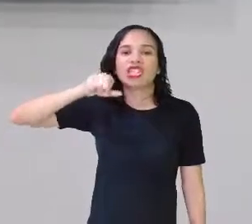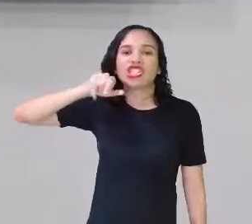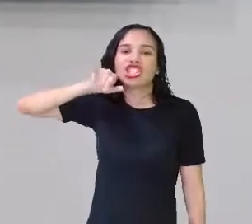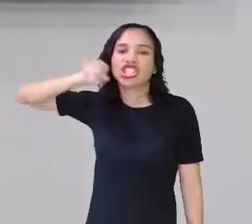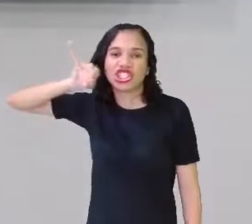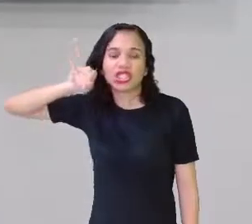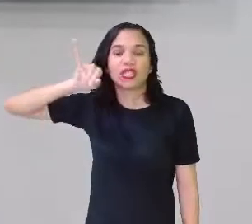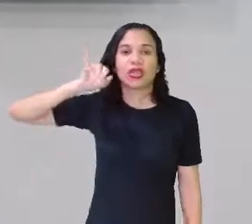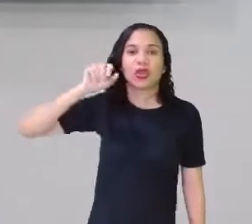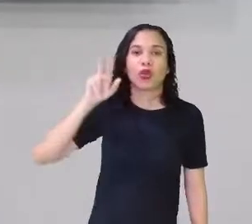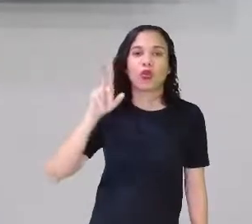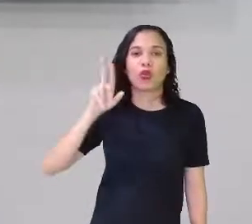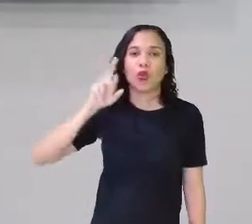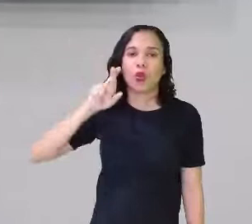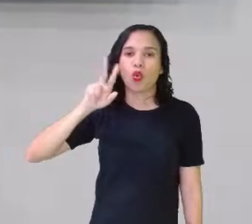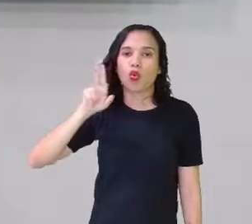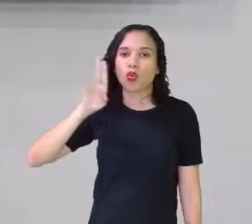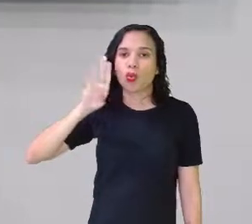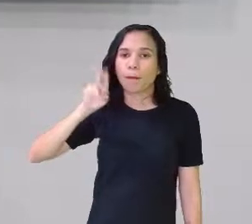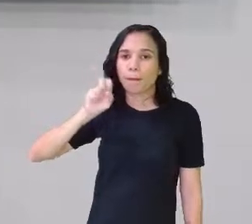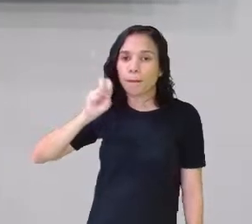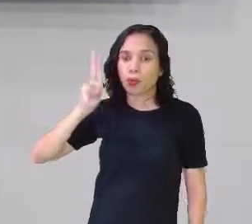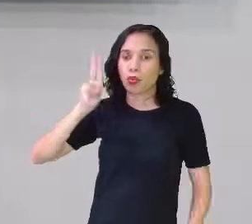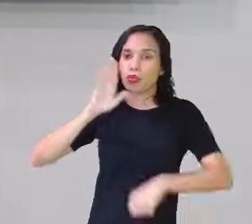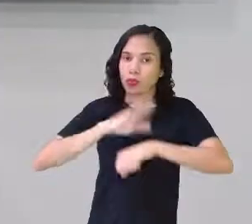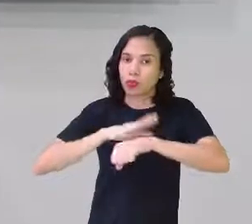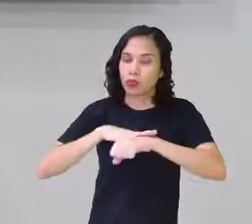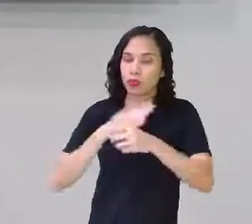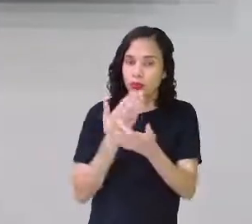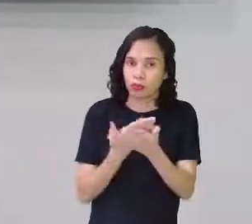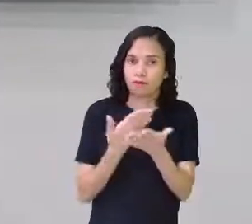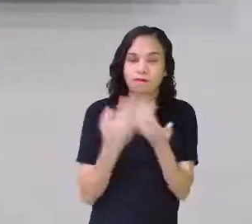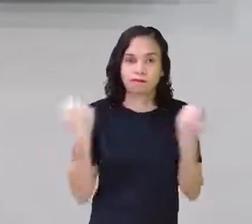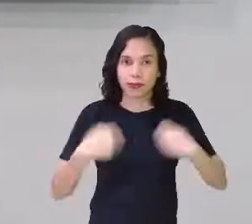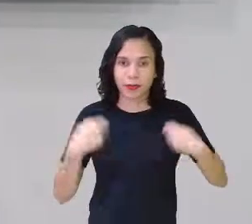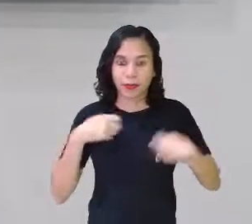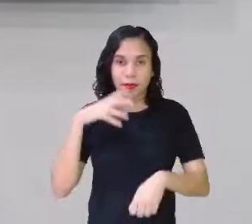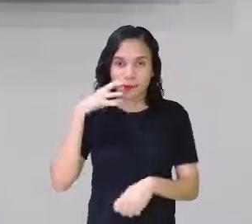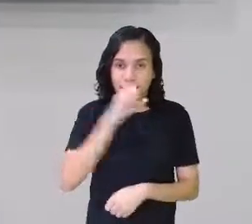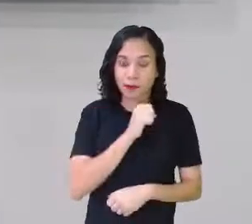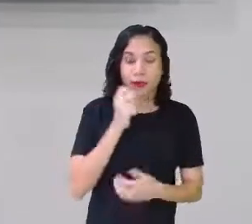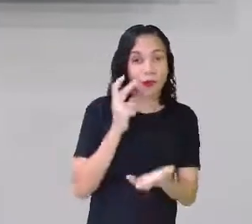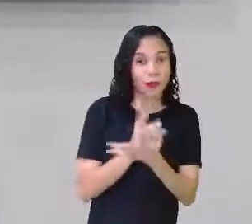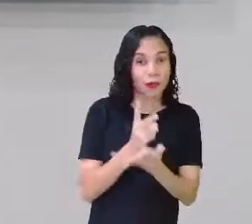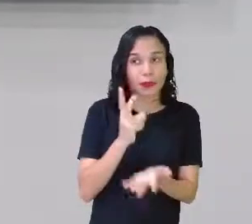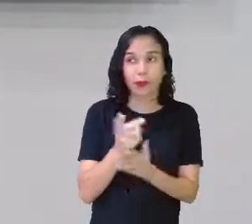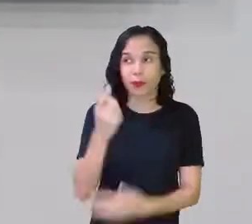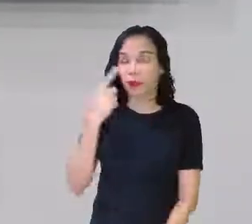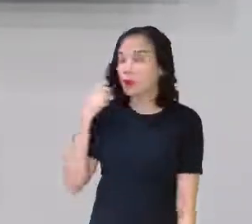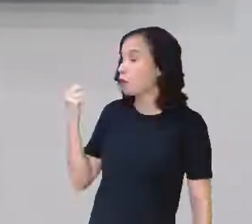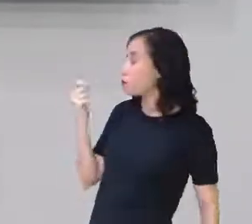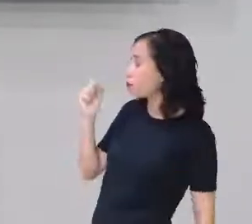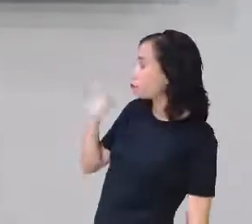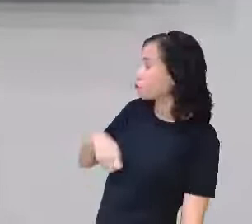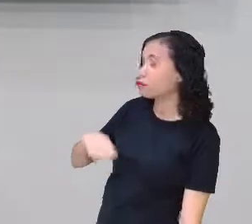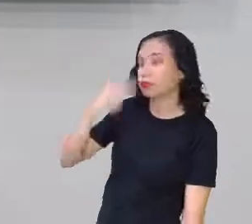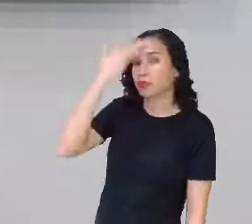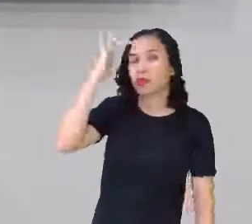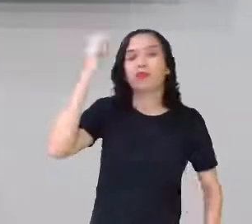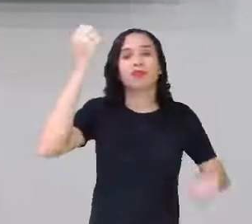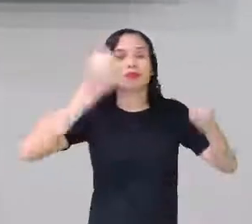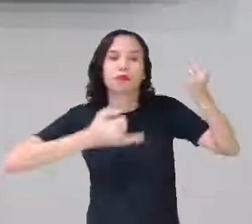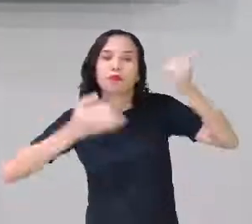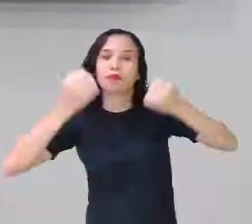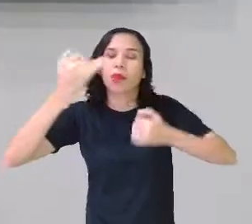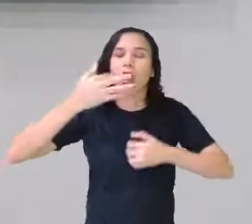Urubu. Eu não vou chamar por todas por conta do horário da aula que a gente precisa, não é? Da continuidade. Mas você pode, enquanto eu estou falando aqui, estar